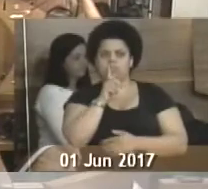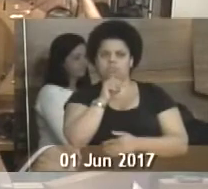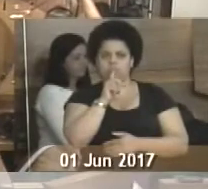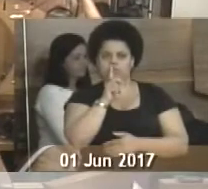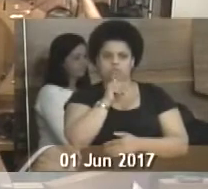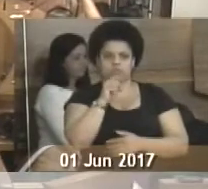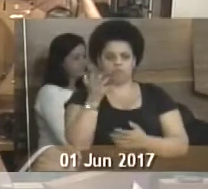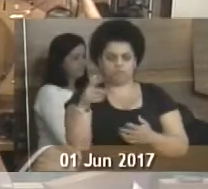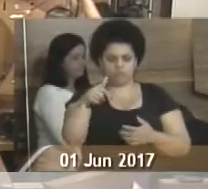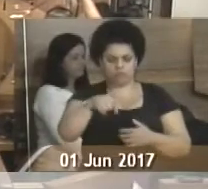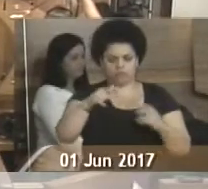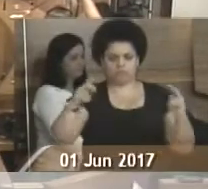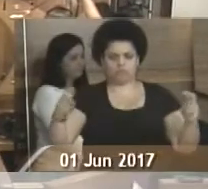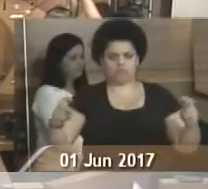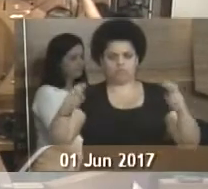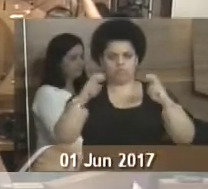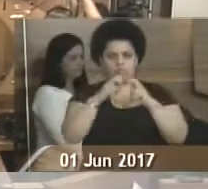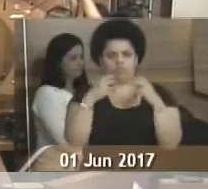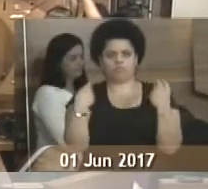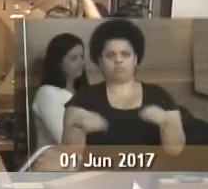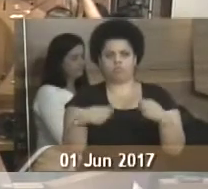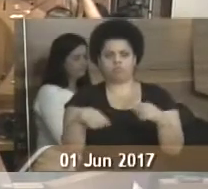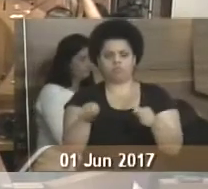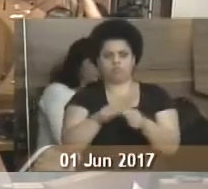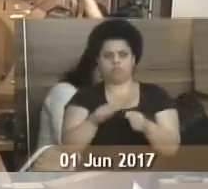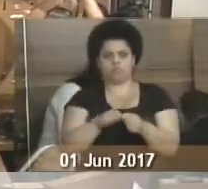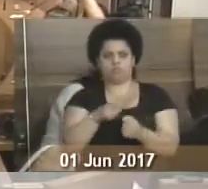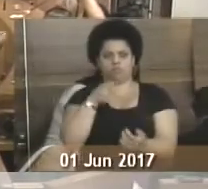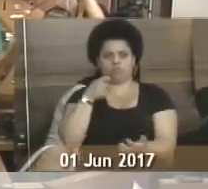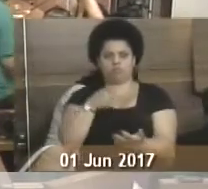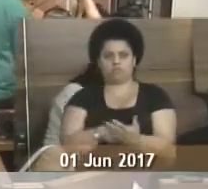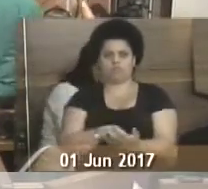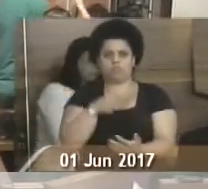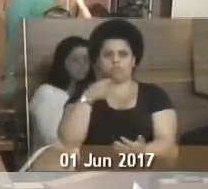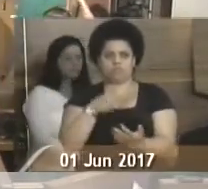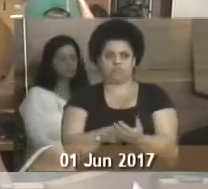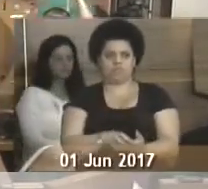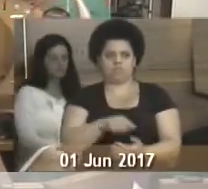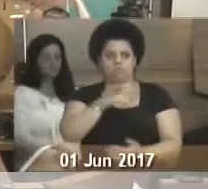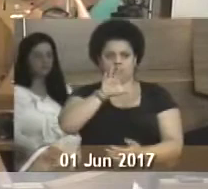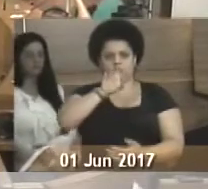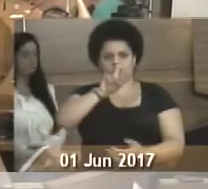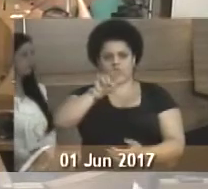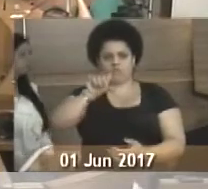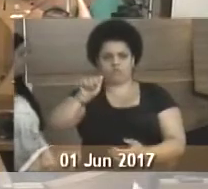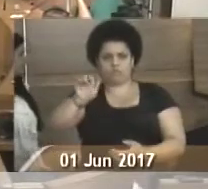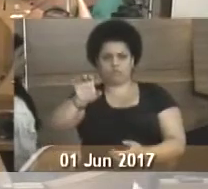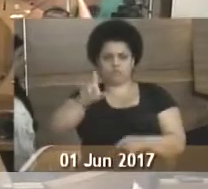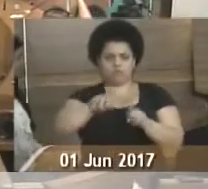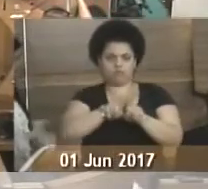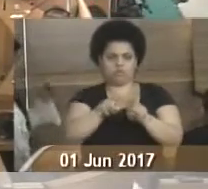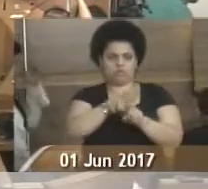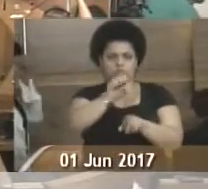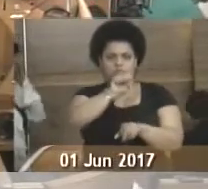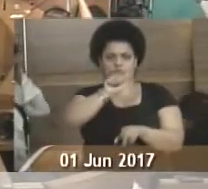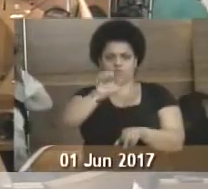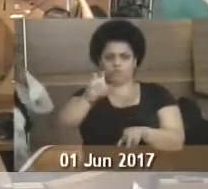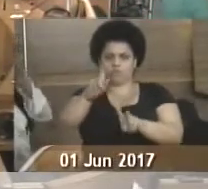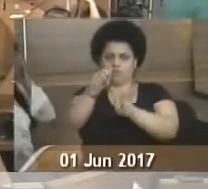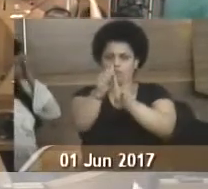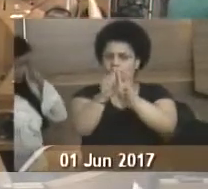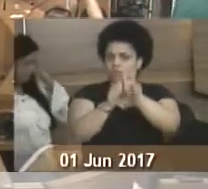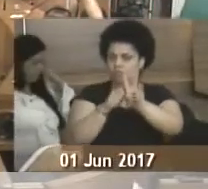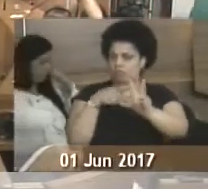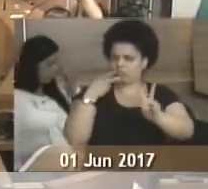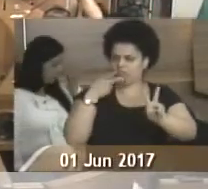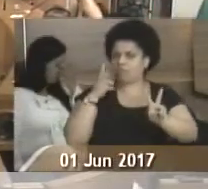E essa casa tem que fazer uma cobrança não só da CEDAI, mas principalmente ao SAI, que já tem mais de dois meses também